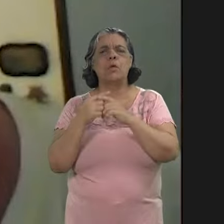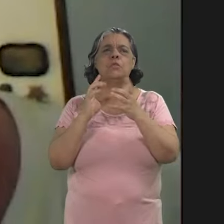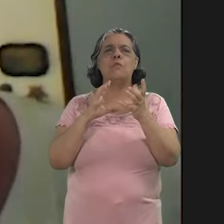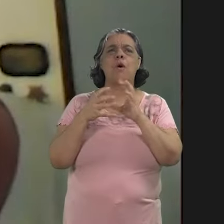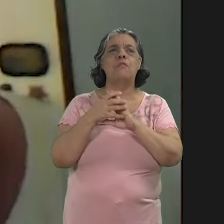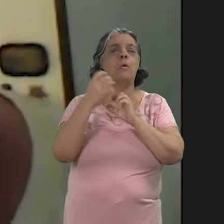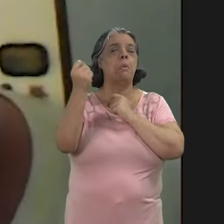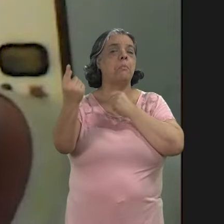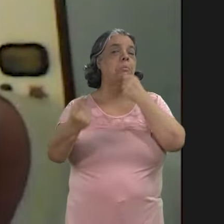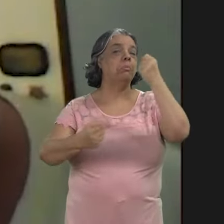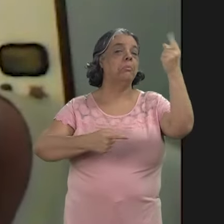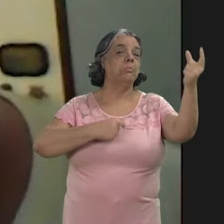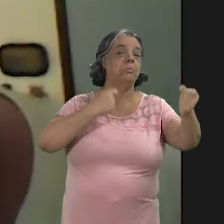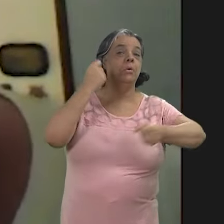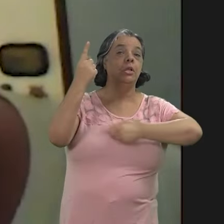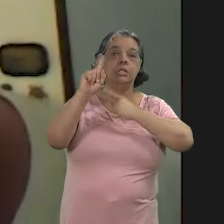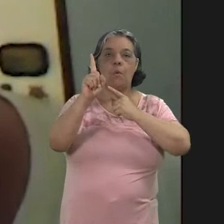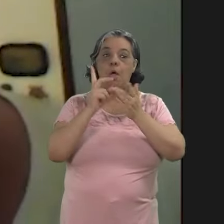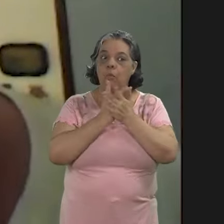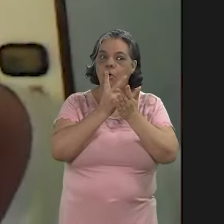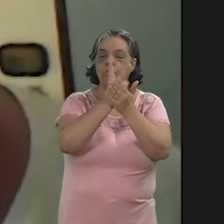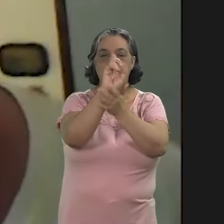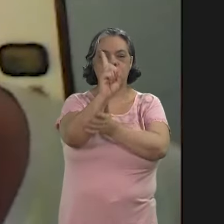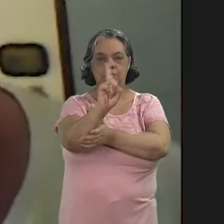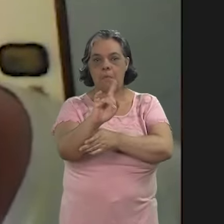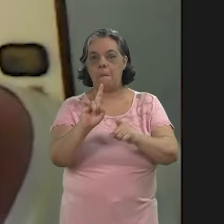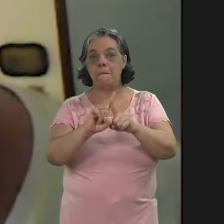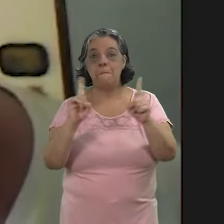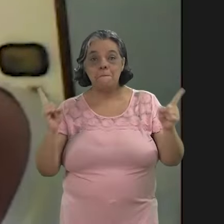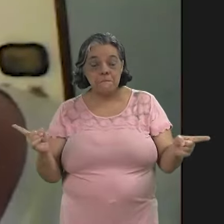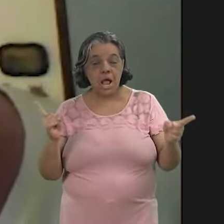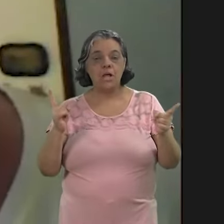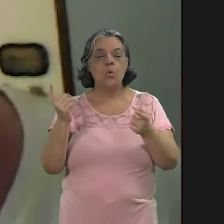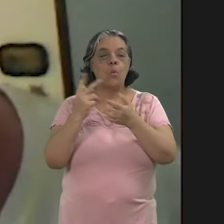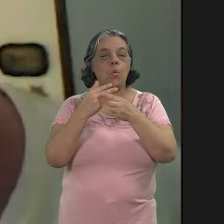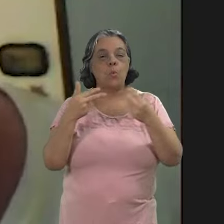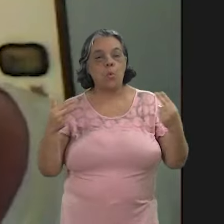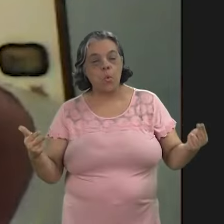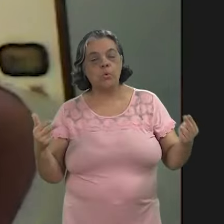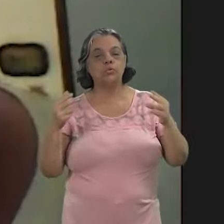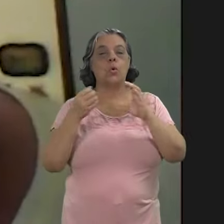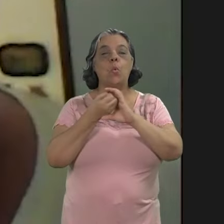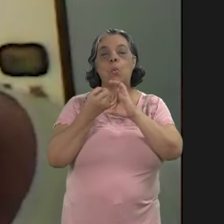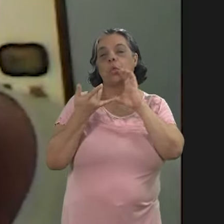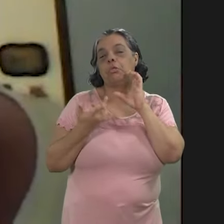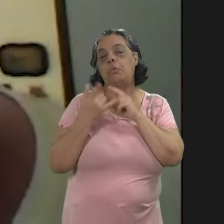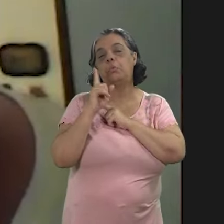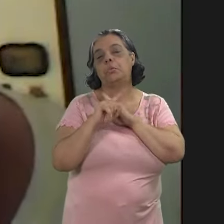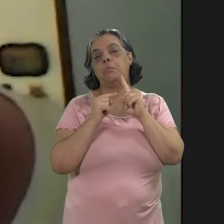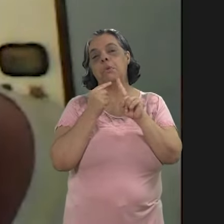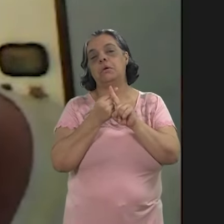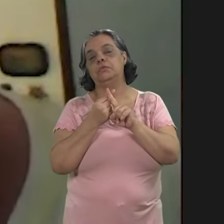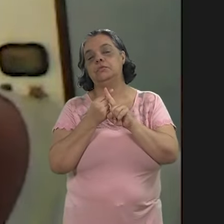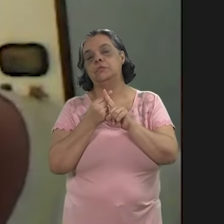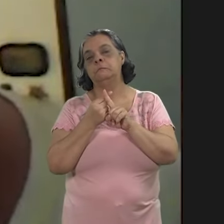esporádica, é uma constante, como já foi, mas com coisas, com conteúdos mais